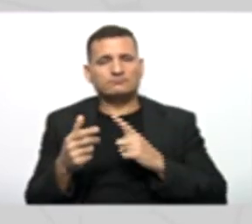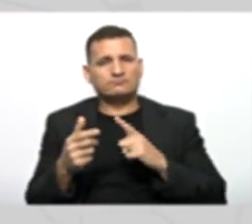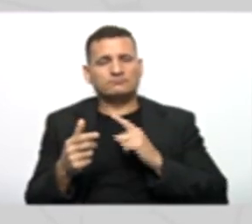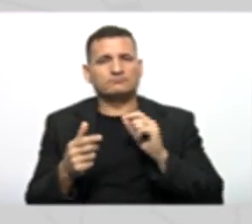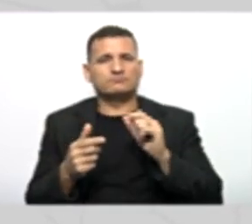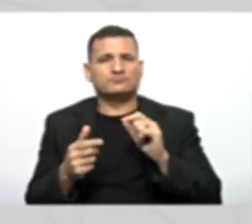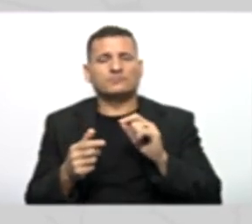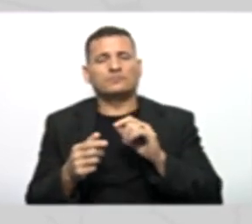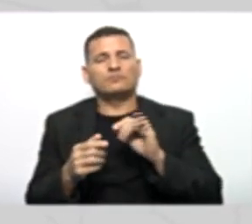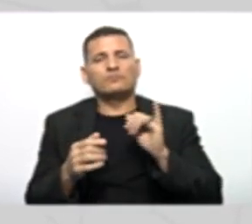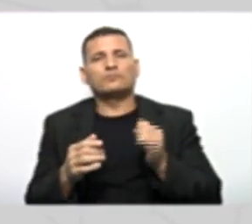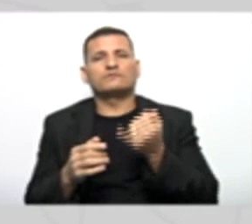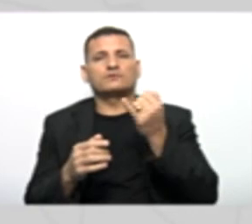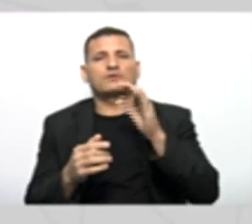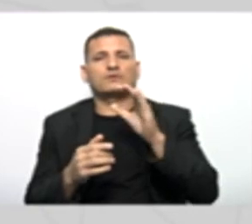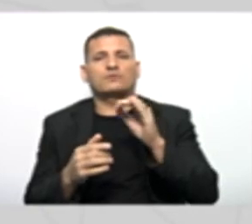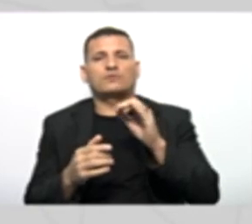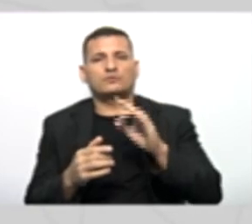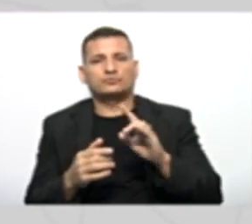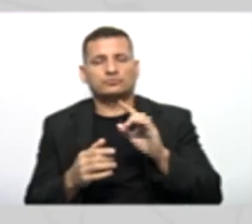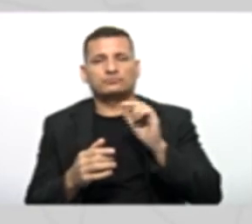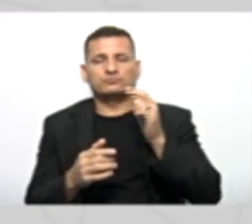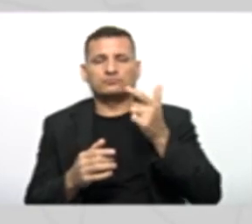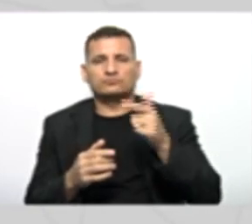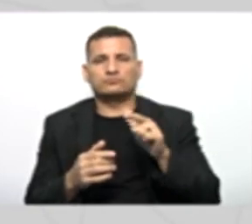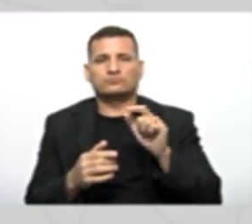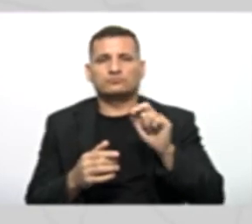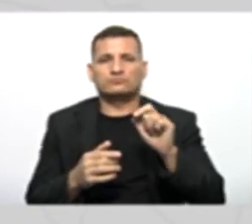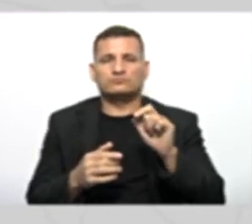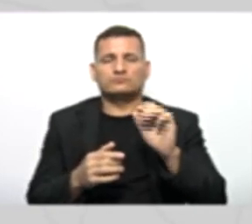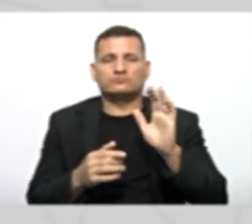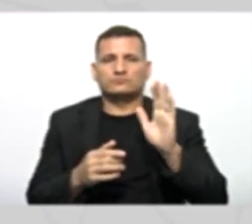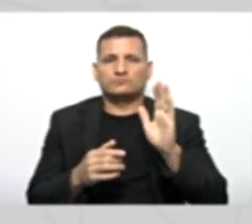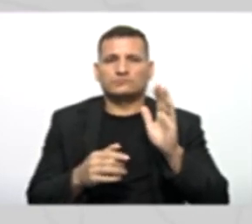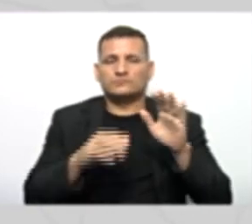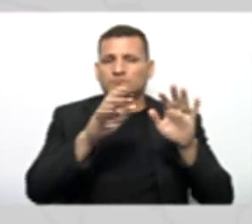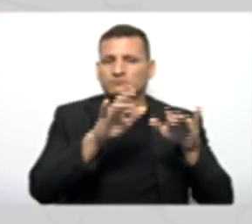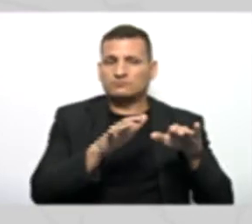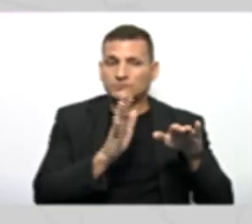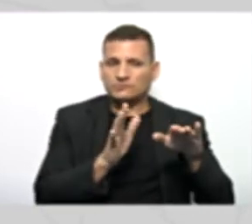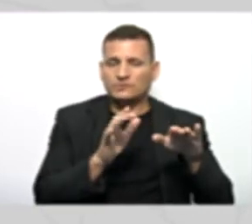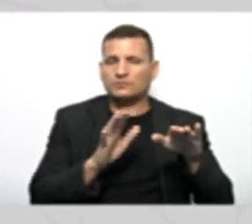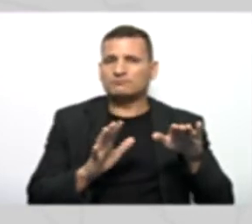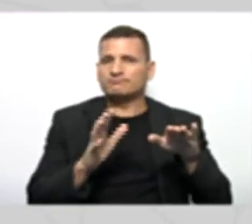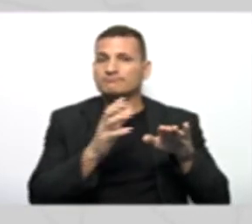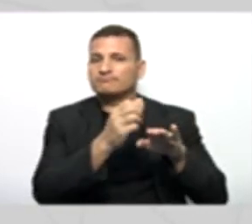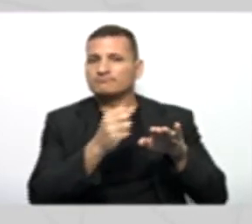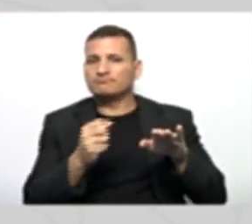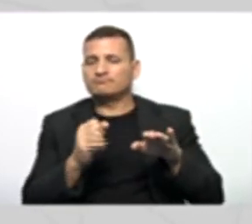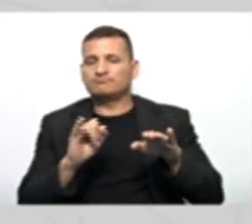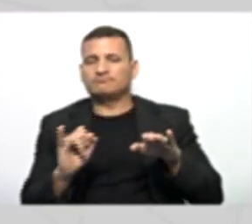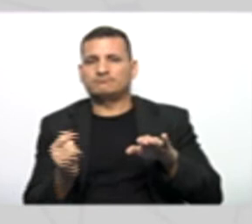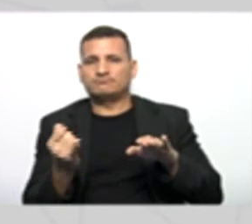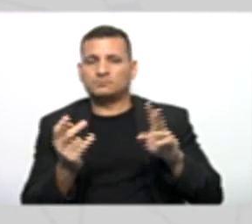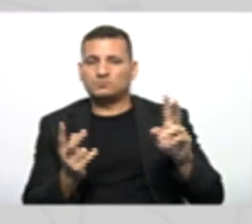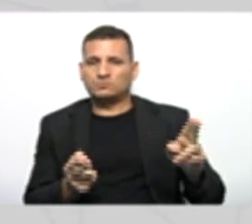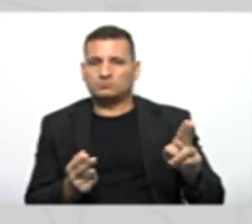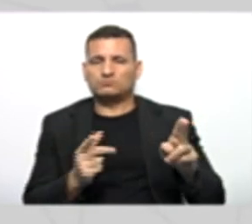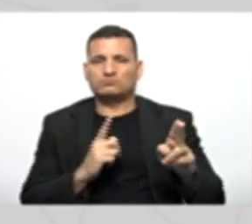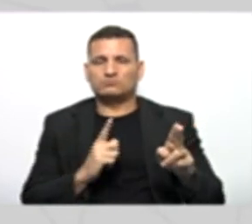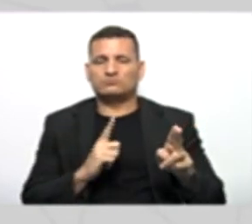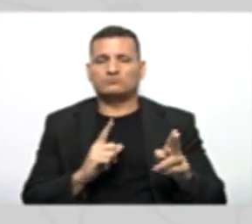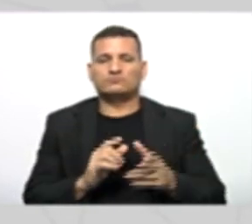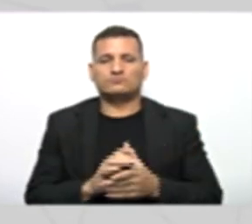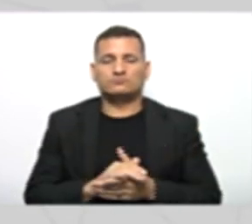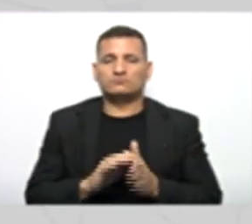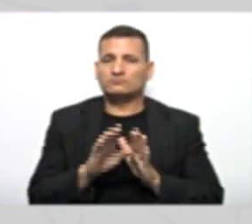vantagem Da reutilização do código Que é reaproveitar Um código Que já foi escrito Lá no seu programa Então Um dos conceitos